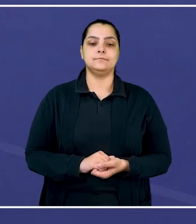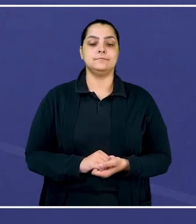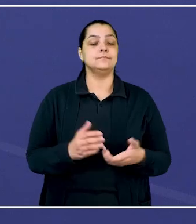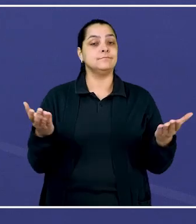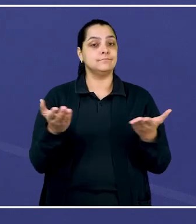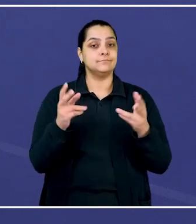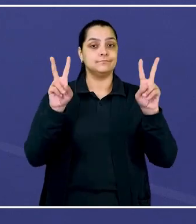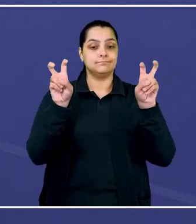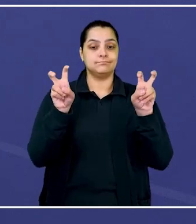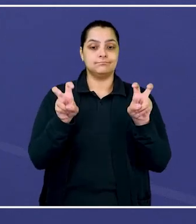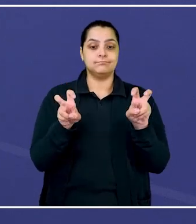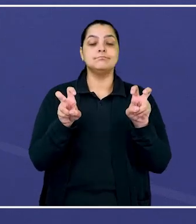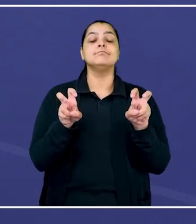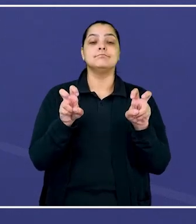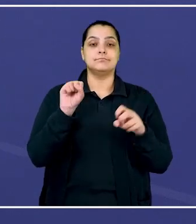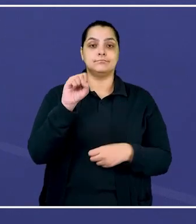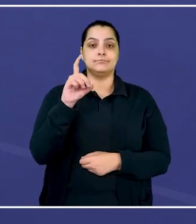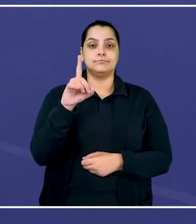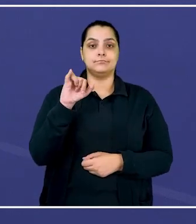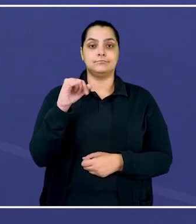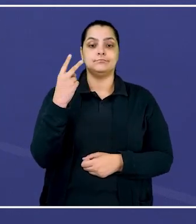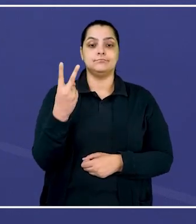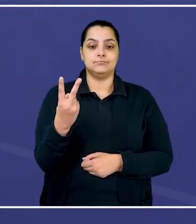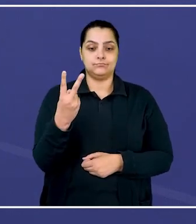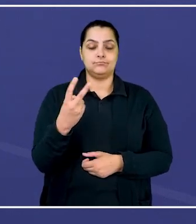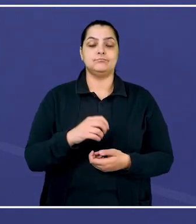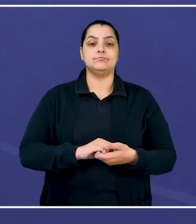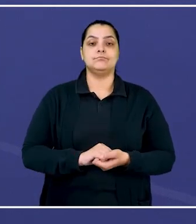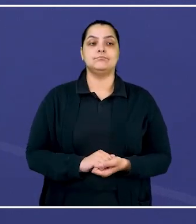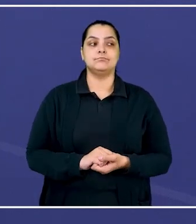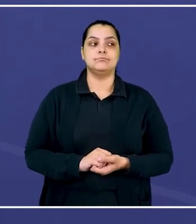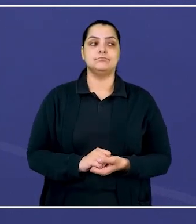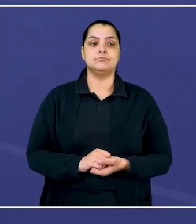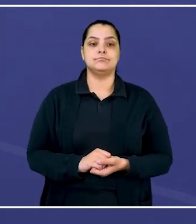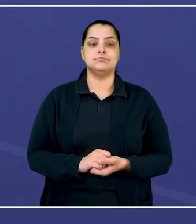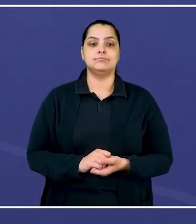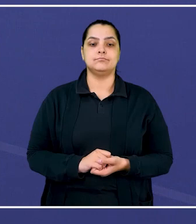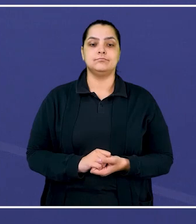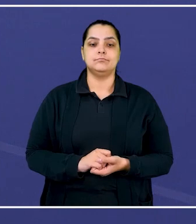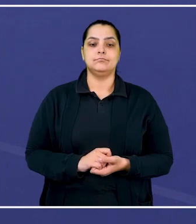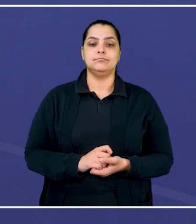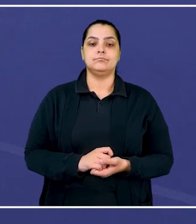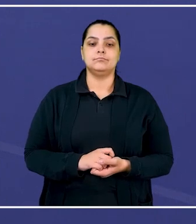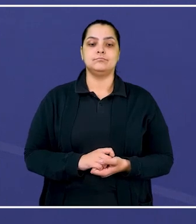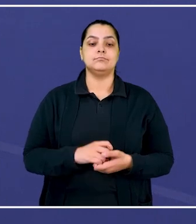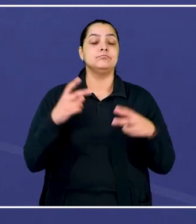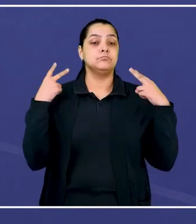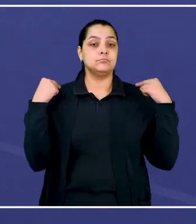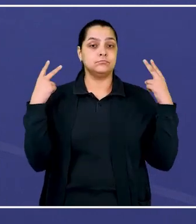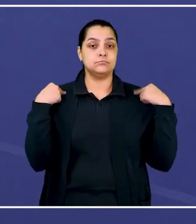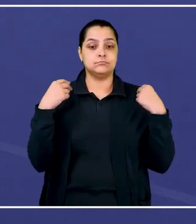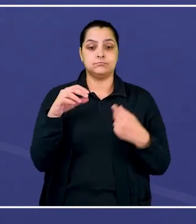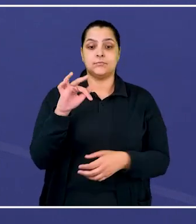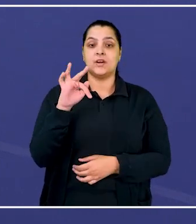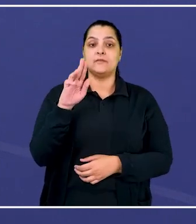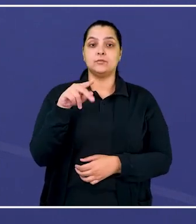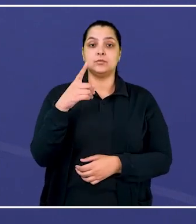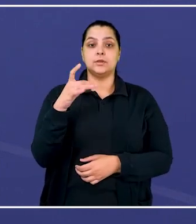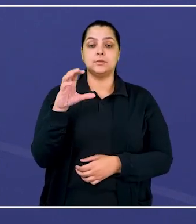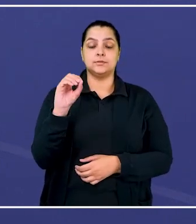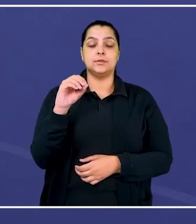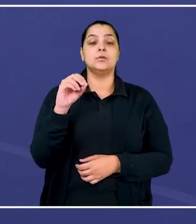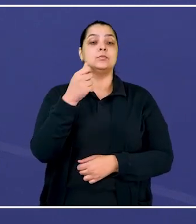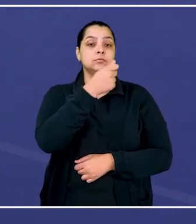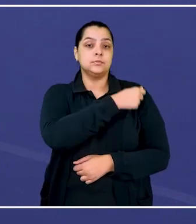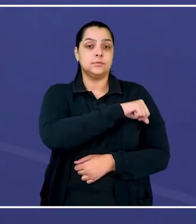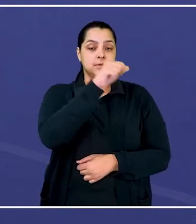Começamos com o caso julgado pela sessão 2 de dissídios individuais. O colegiado rejeitou o recurso de um motorista da Fundação Casa em